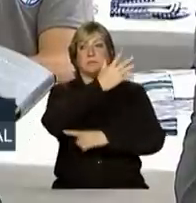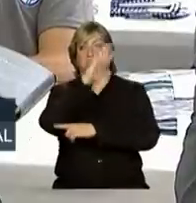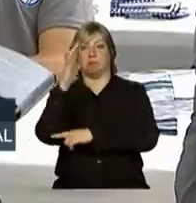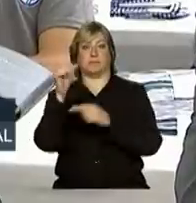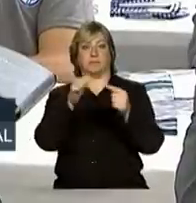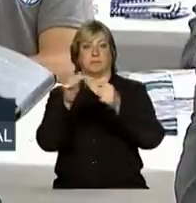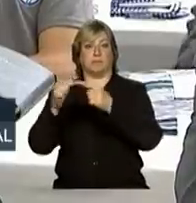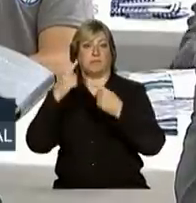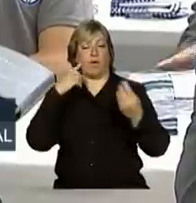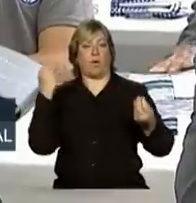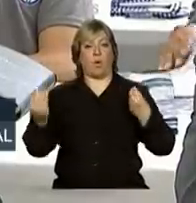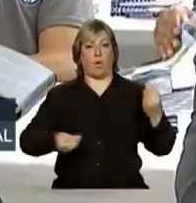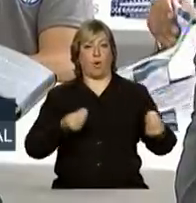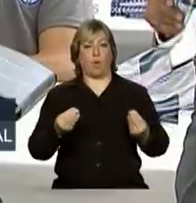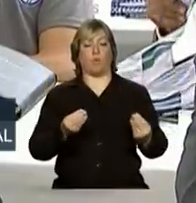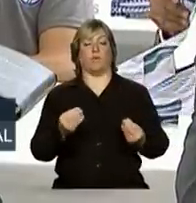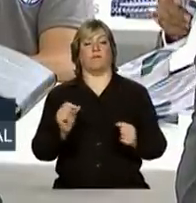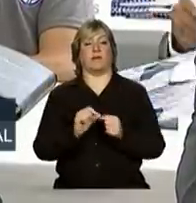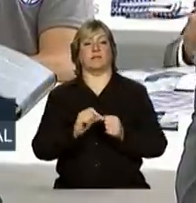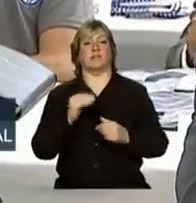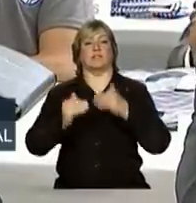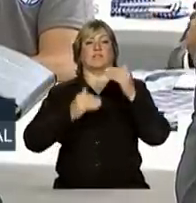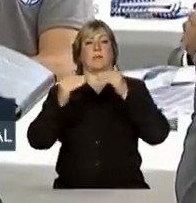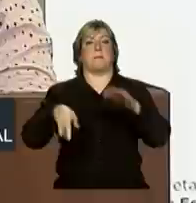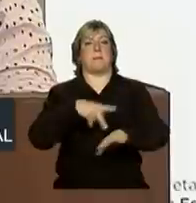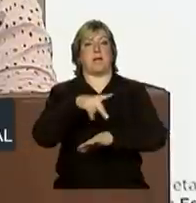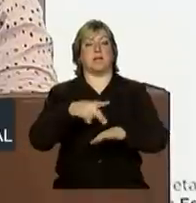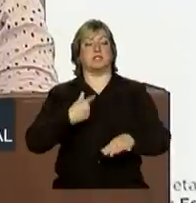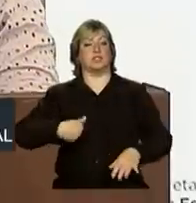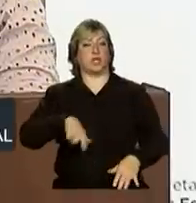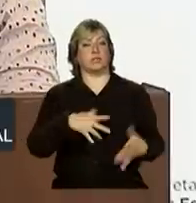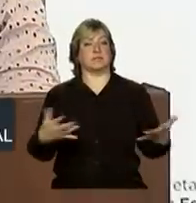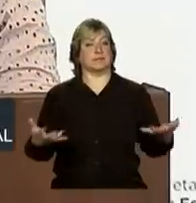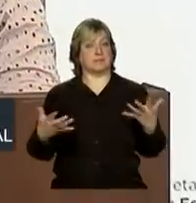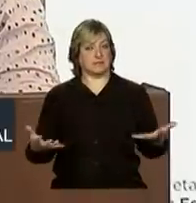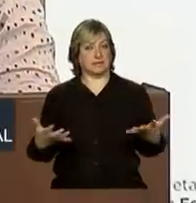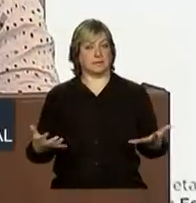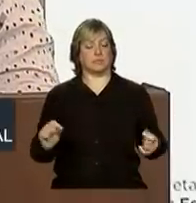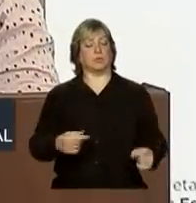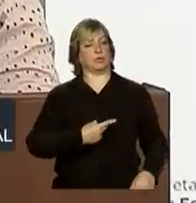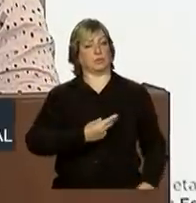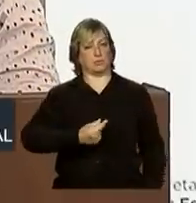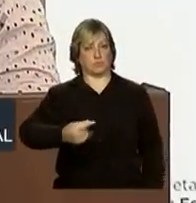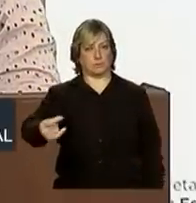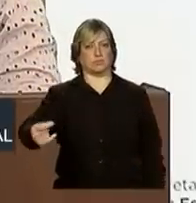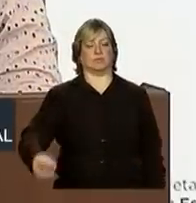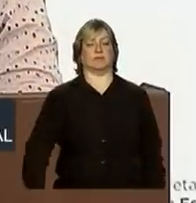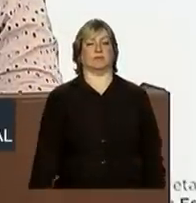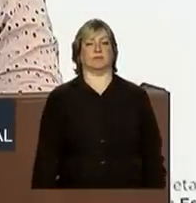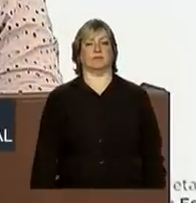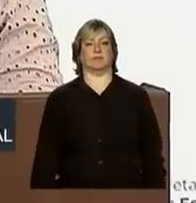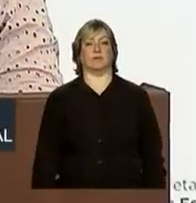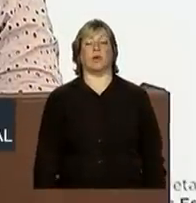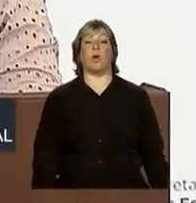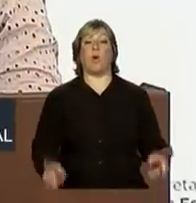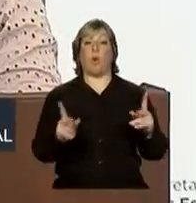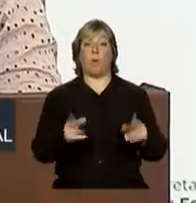construção do desenvolvimento do país que queremos sustentável. Como se vê,